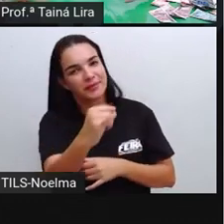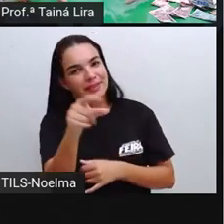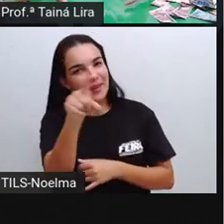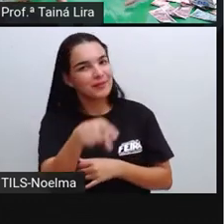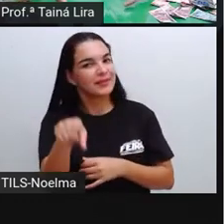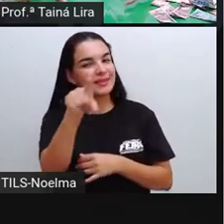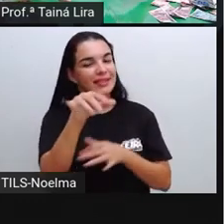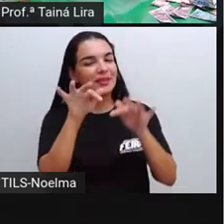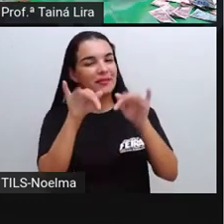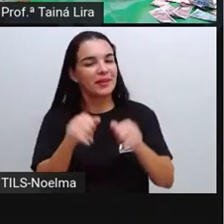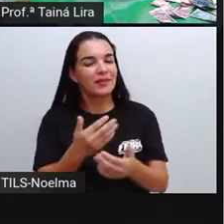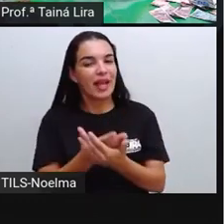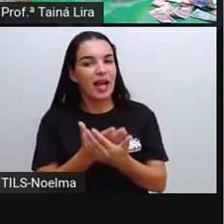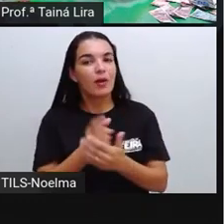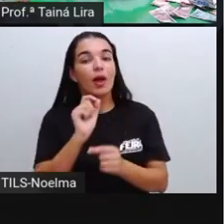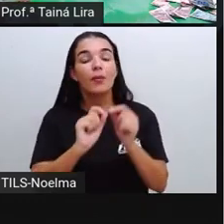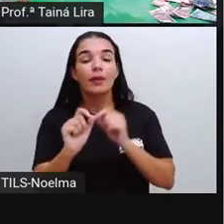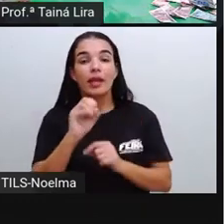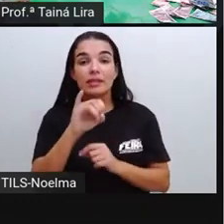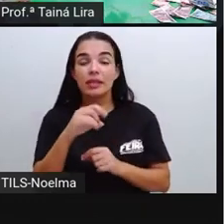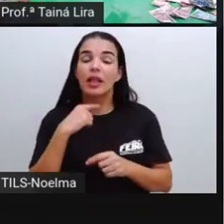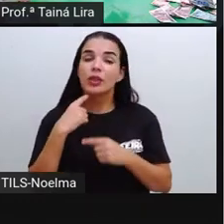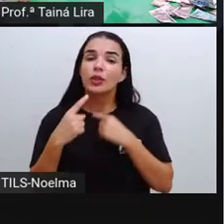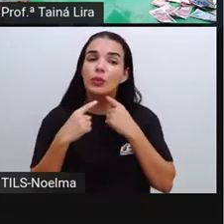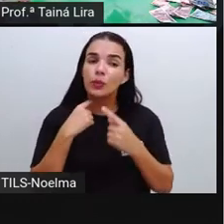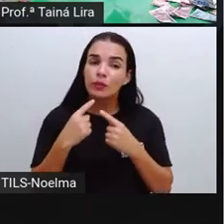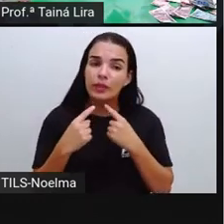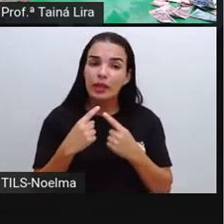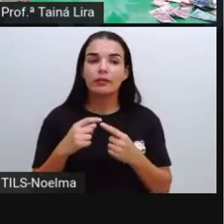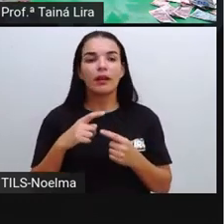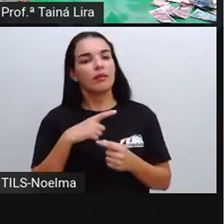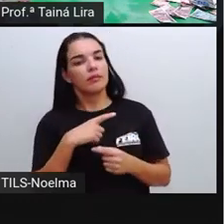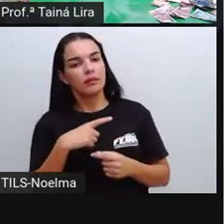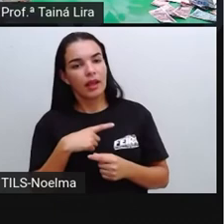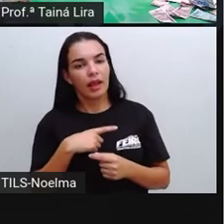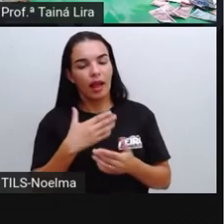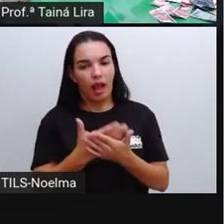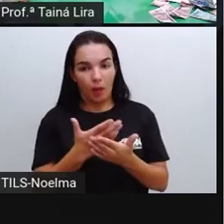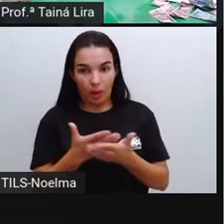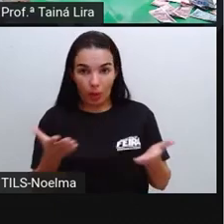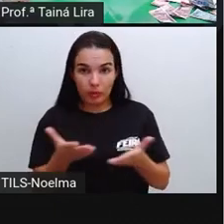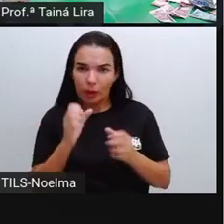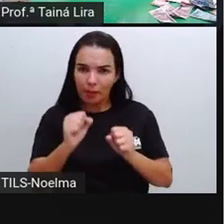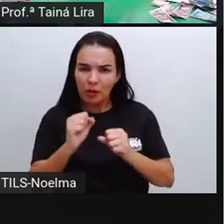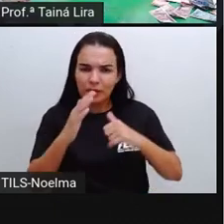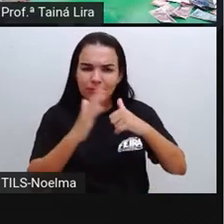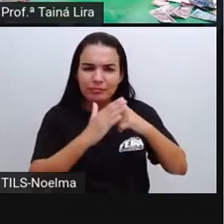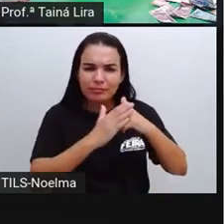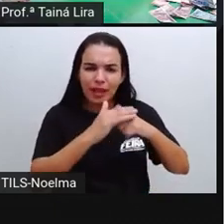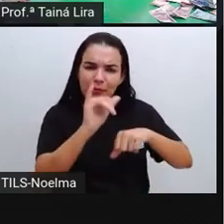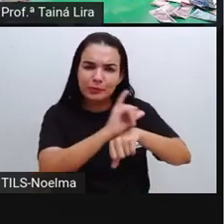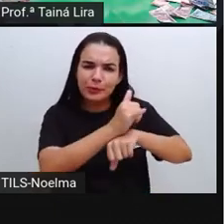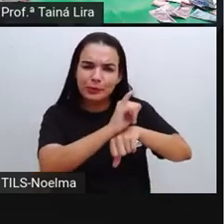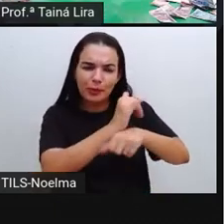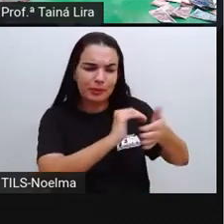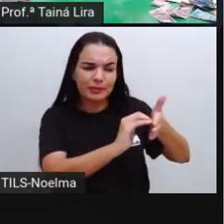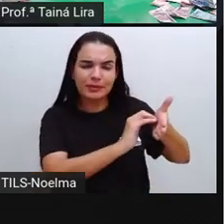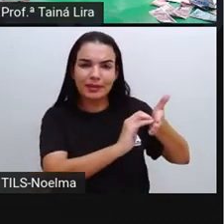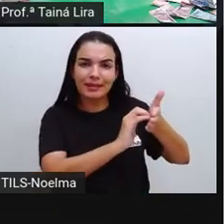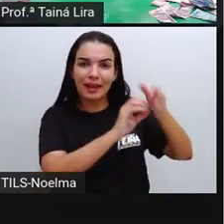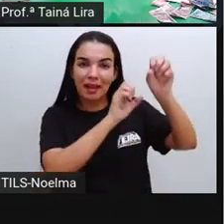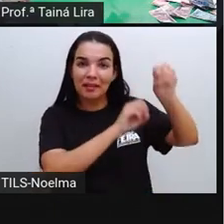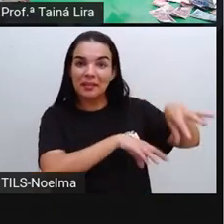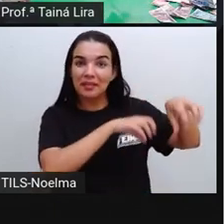aqui no final, para vocês, tá? Se ficou alguma dúvida sobre essa aula, corre lá no nosso canal, no YouTube,